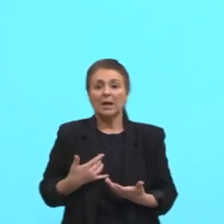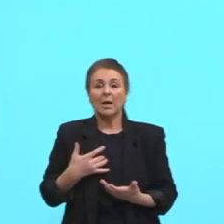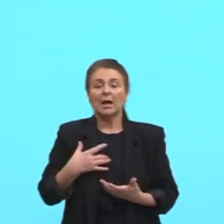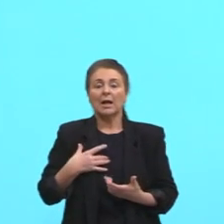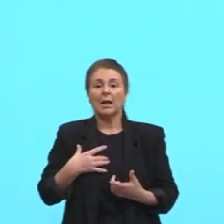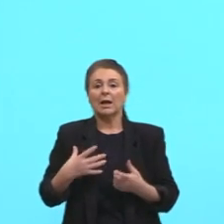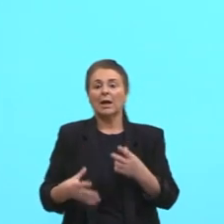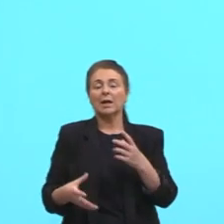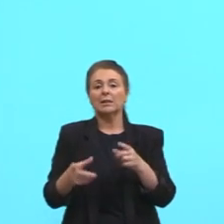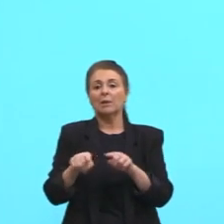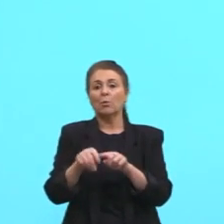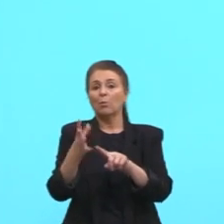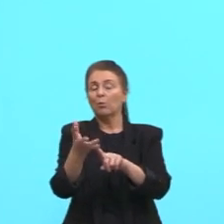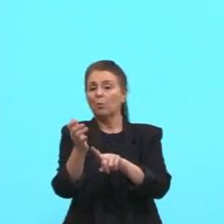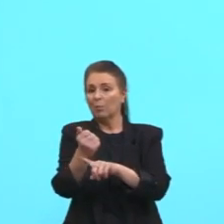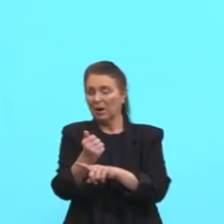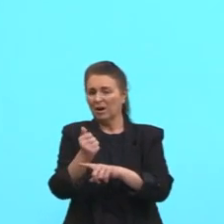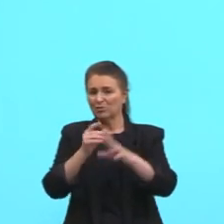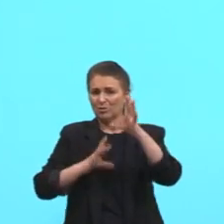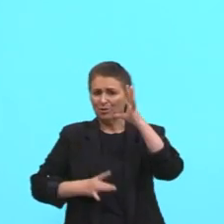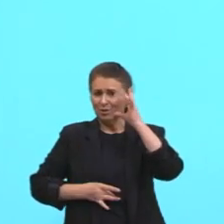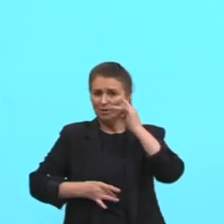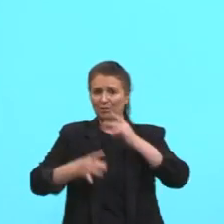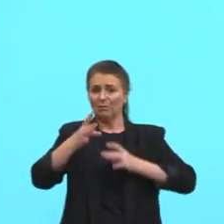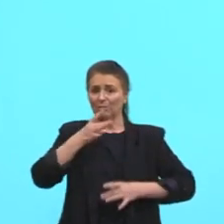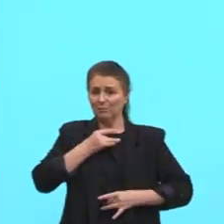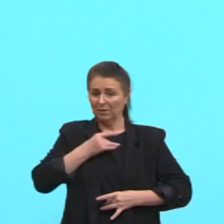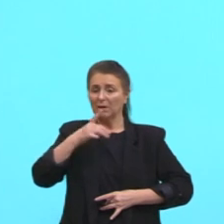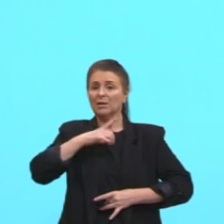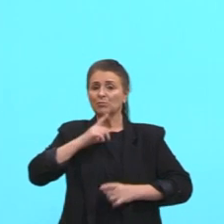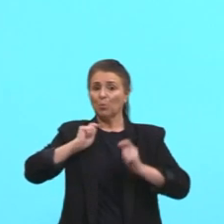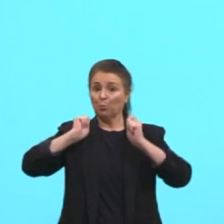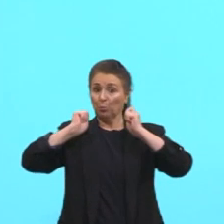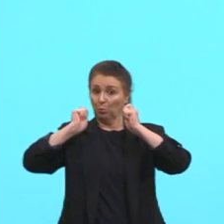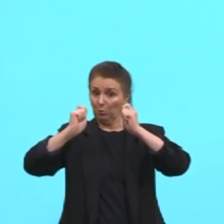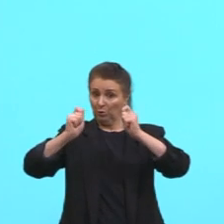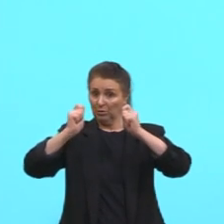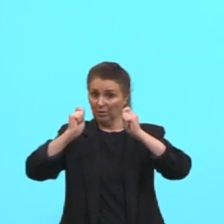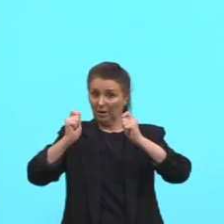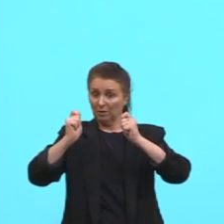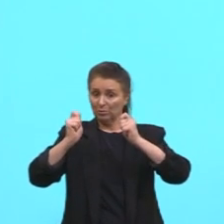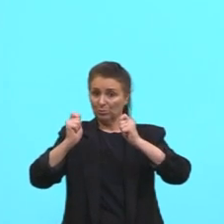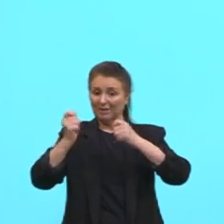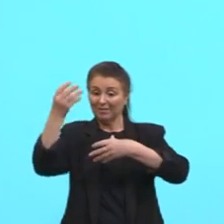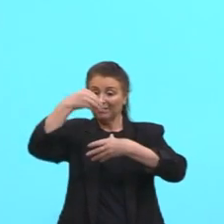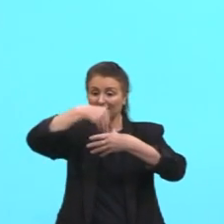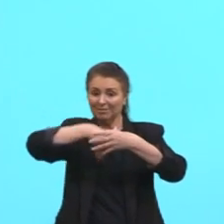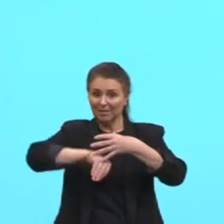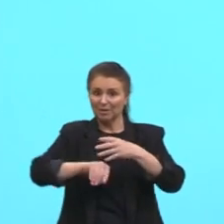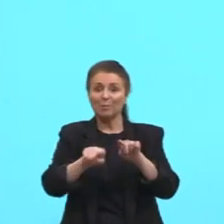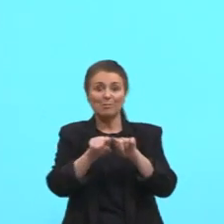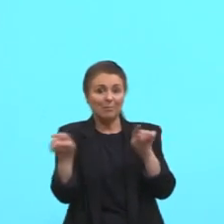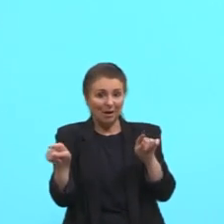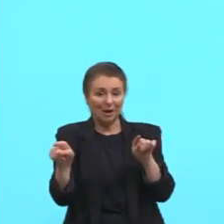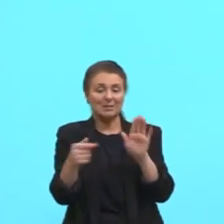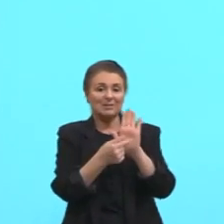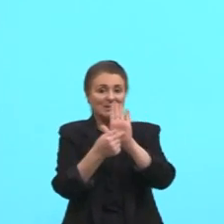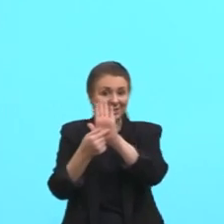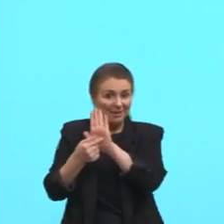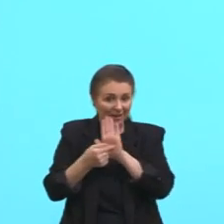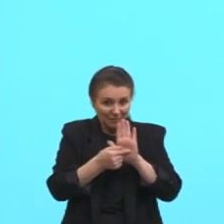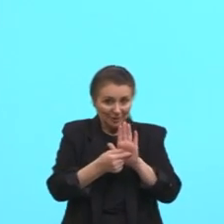efêmera e que estava sempre, que tinha o protesto sempre presente aí nos trabalhos do